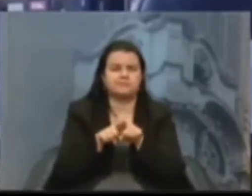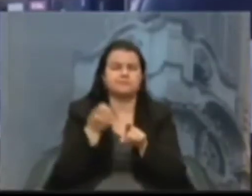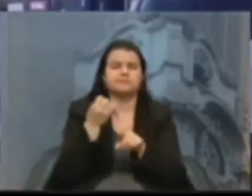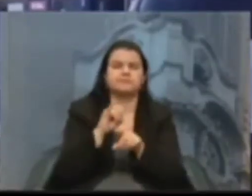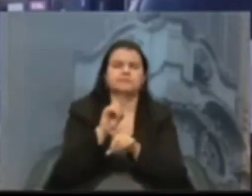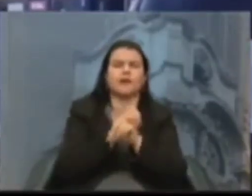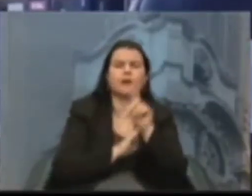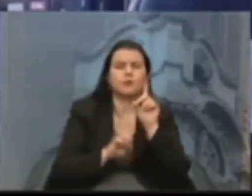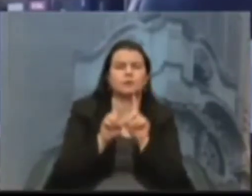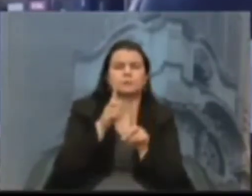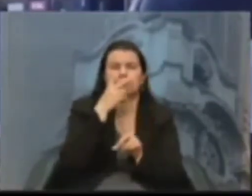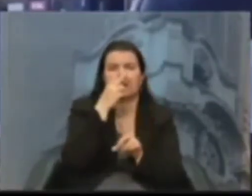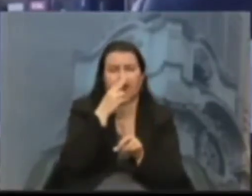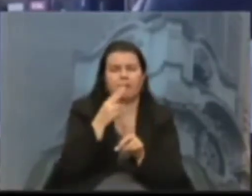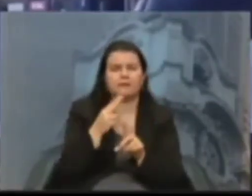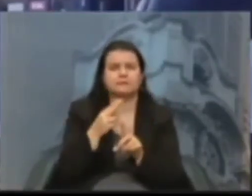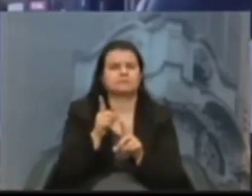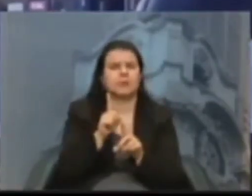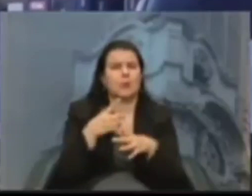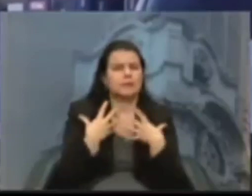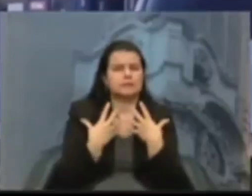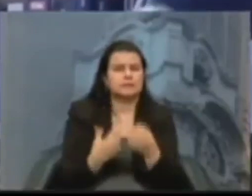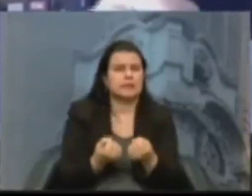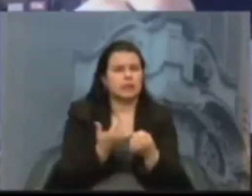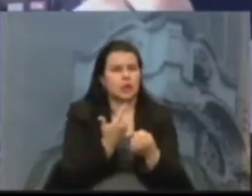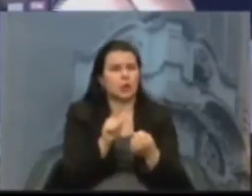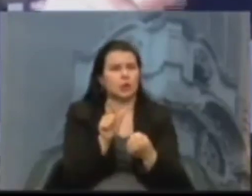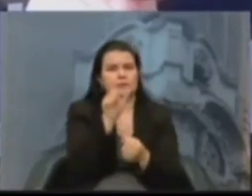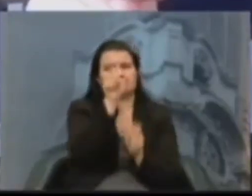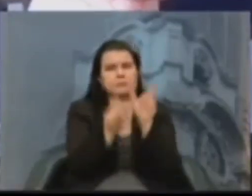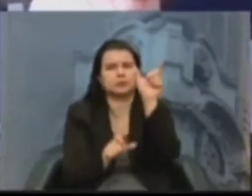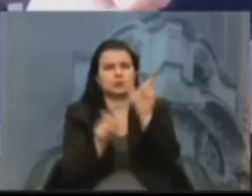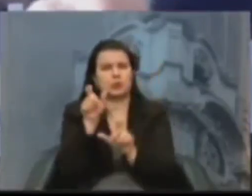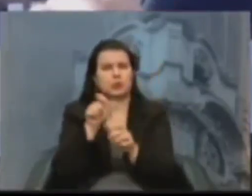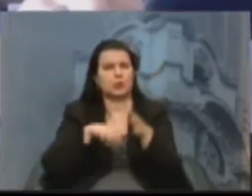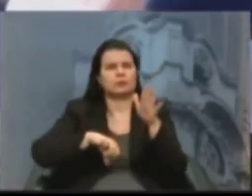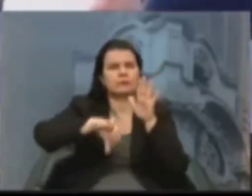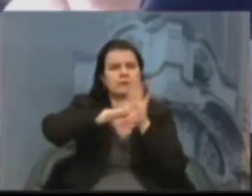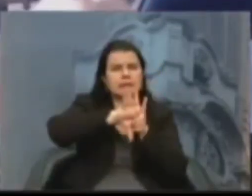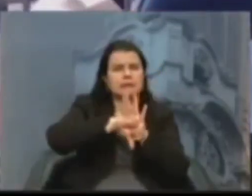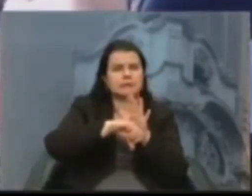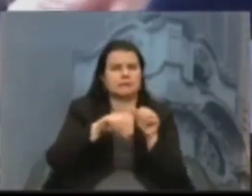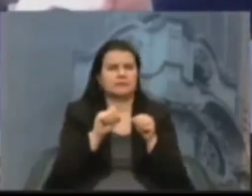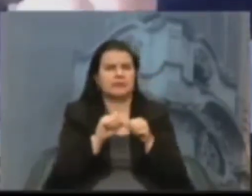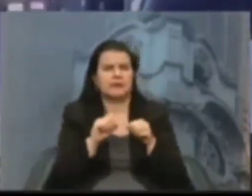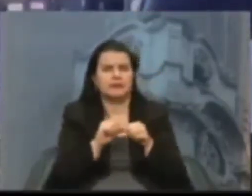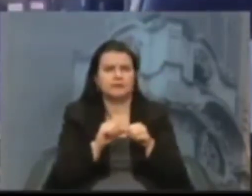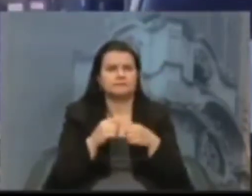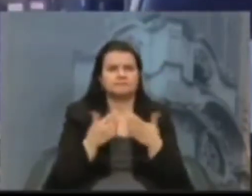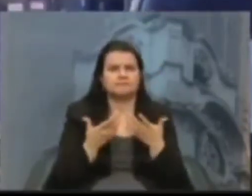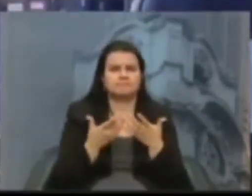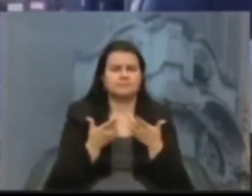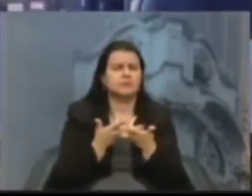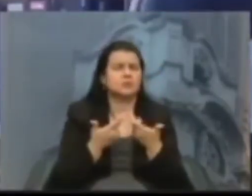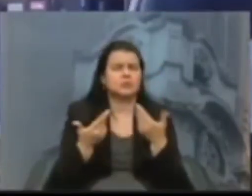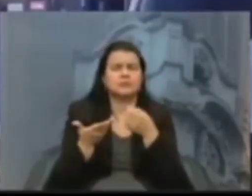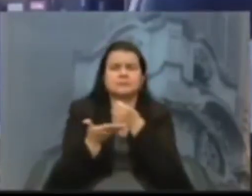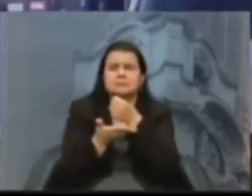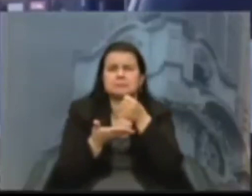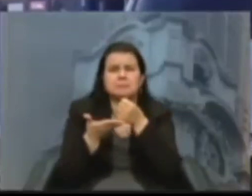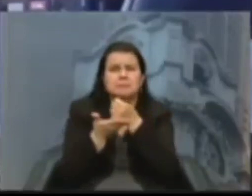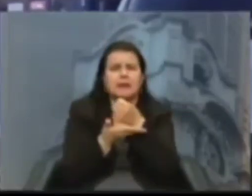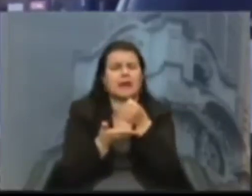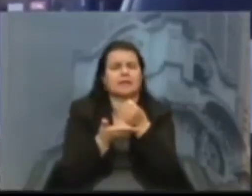intolerância, nos crimes que atacam aquilo que nós temos de mais básico na civilização,